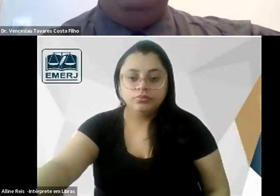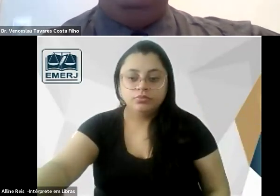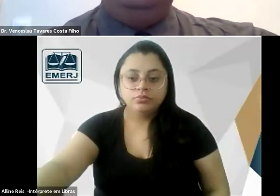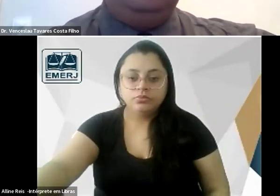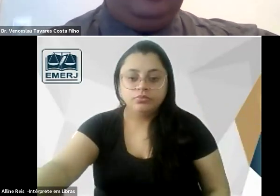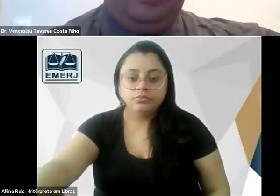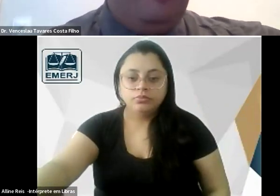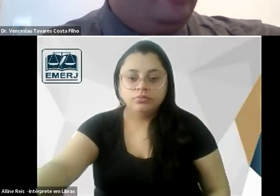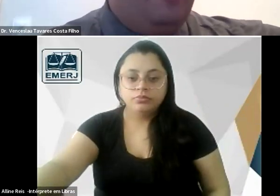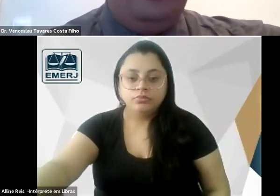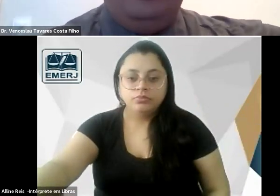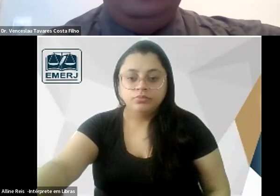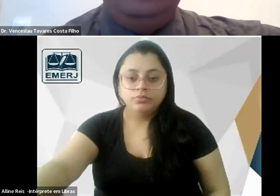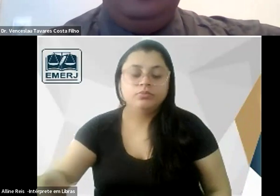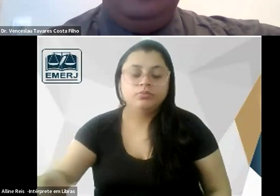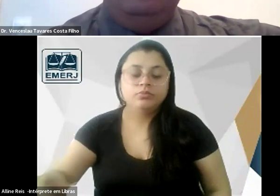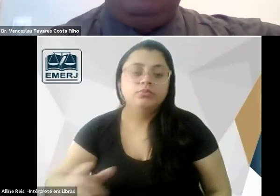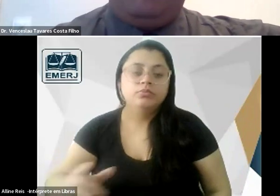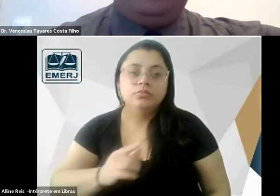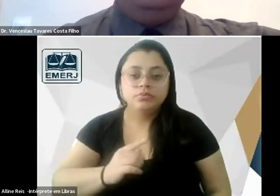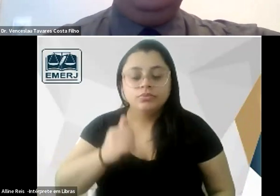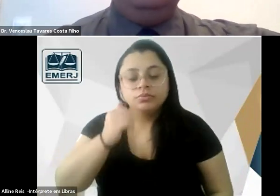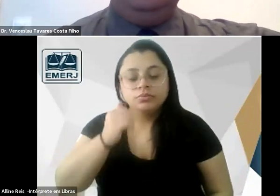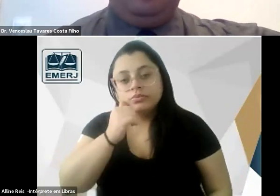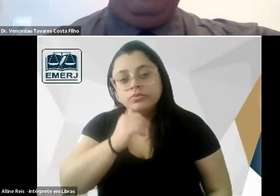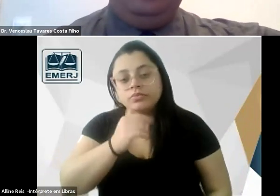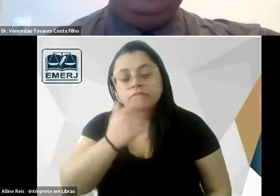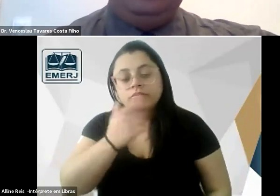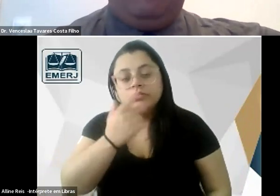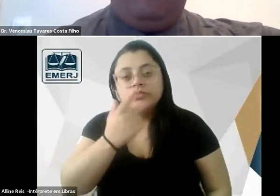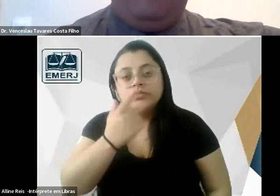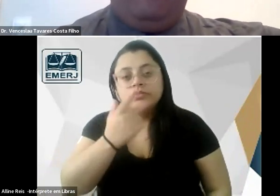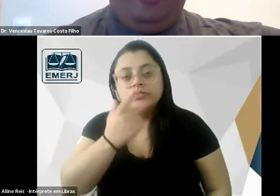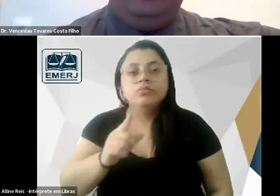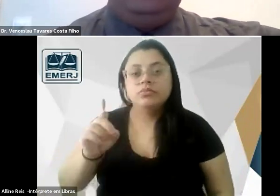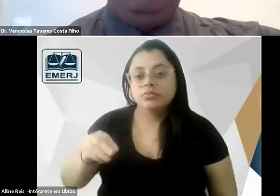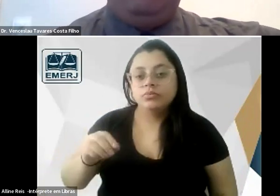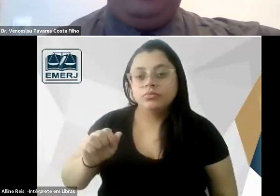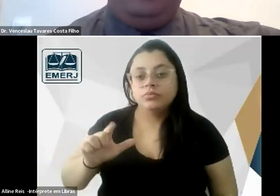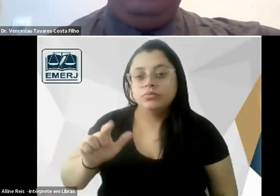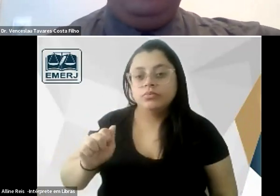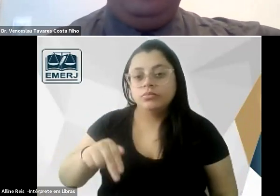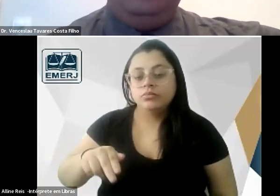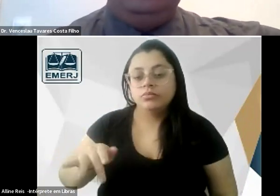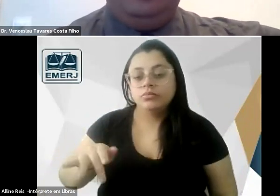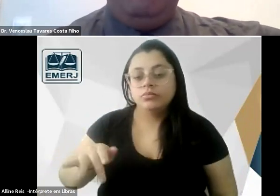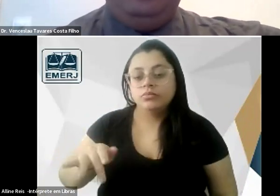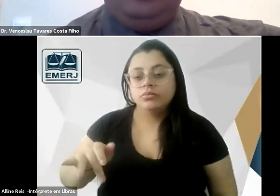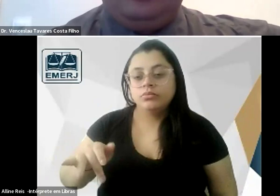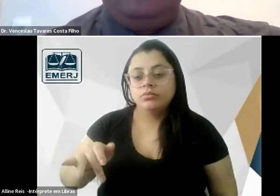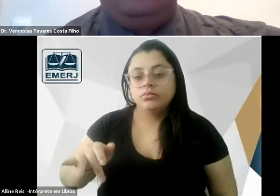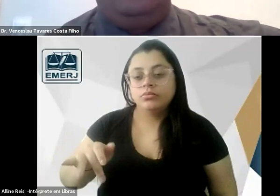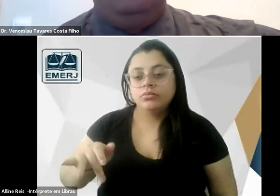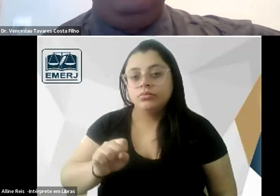superiores daí porque as mulheres e o doutor Malaquias chega a dizer essas mulheres foram feitas para serem